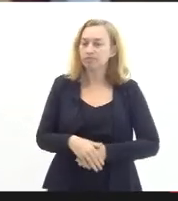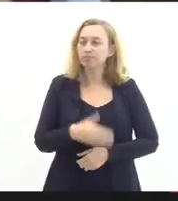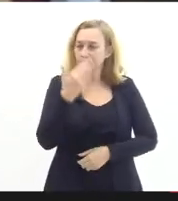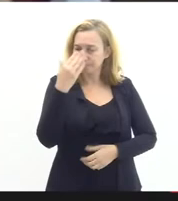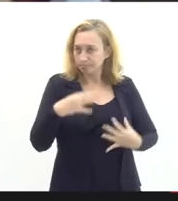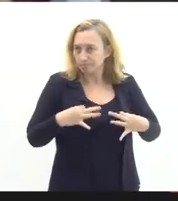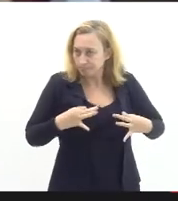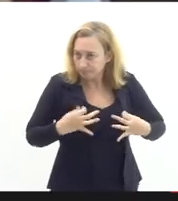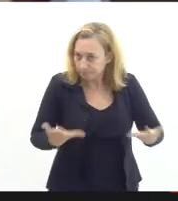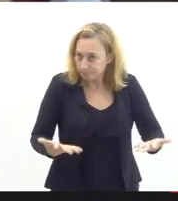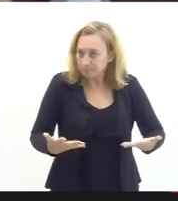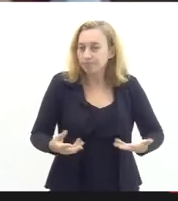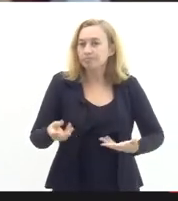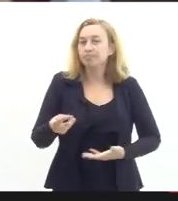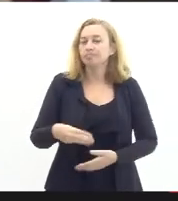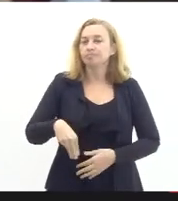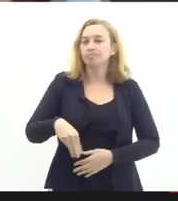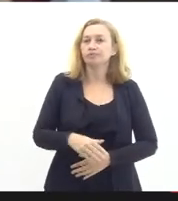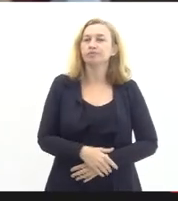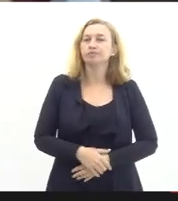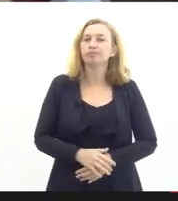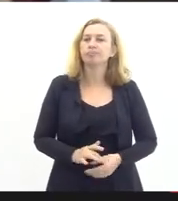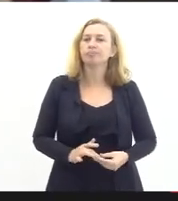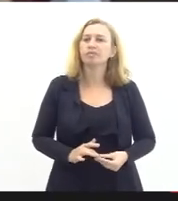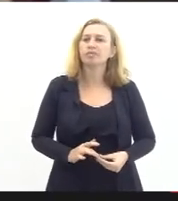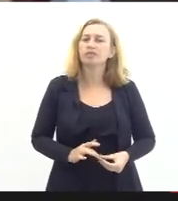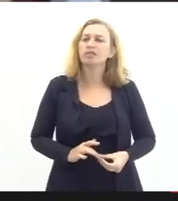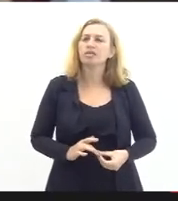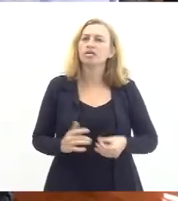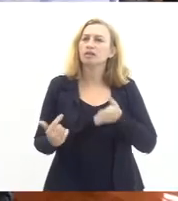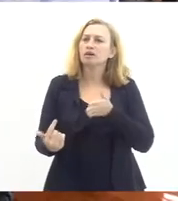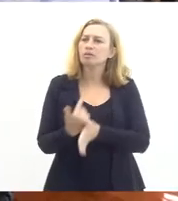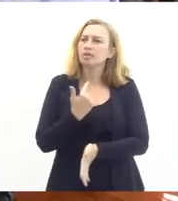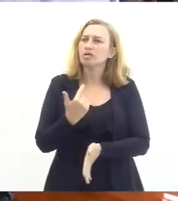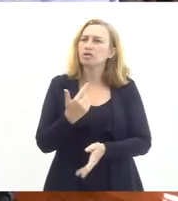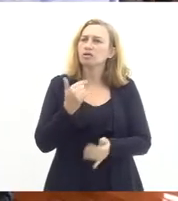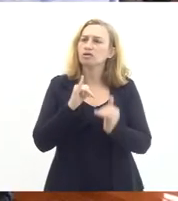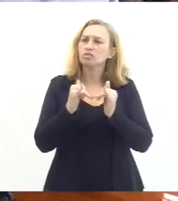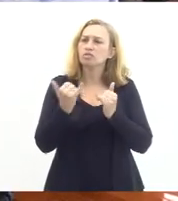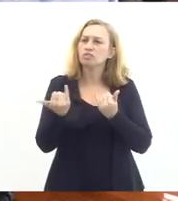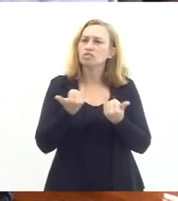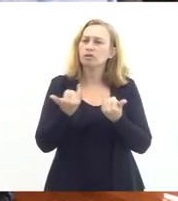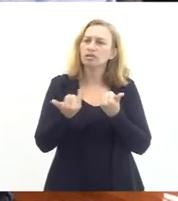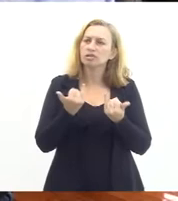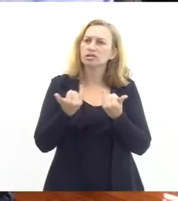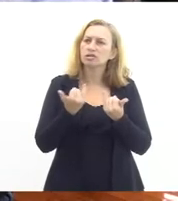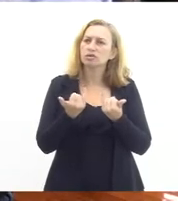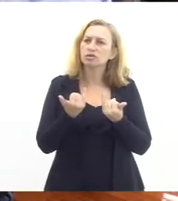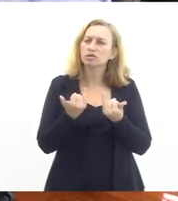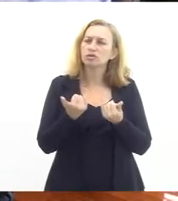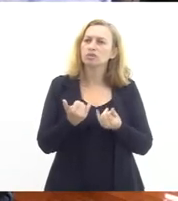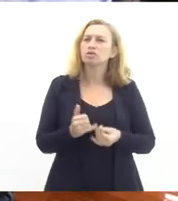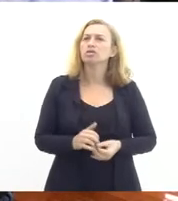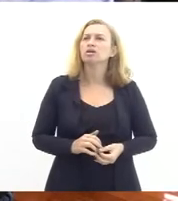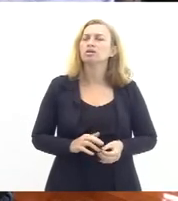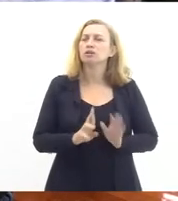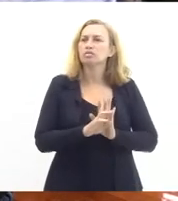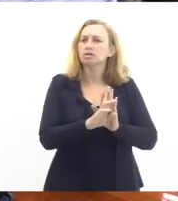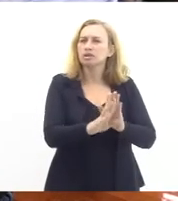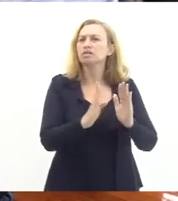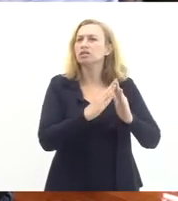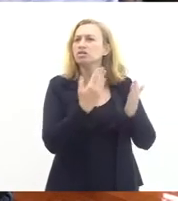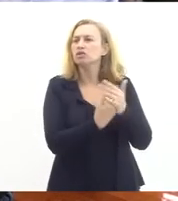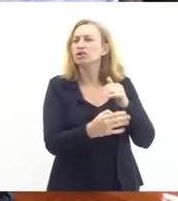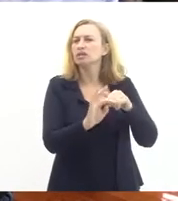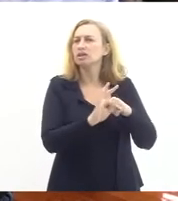disposição para quem quiser fazer alguma coisa quero fazer uma pergunta uma informação acho que o presidente do representante da FITEC não passou